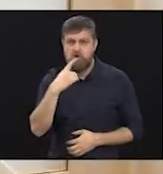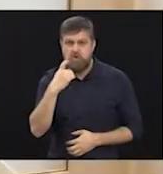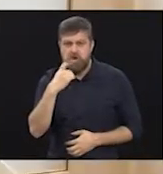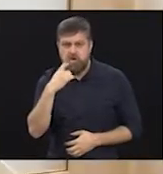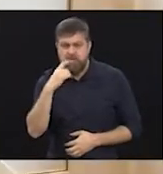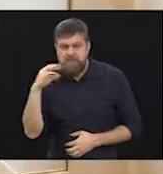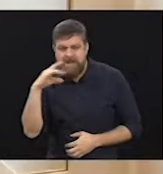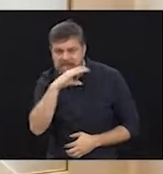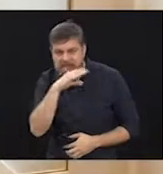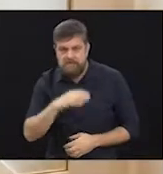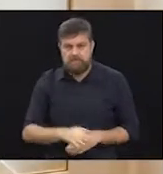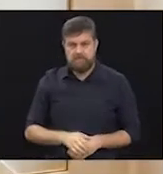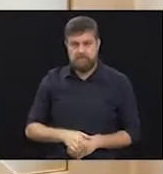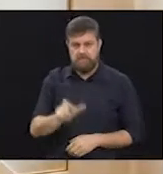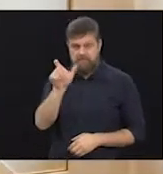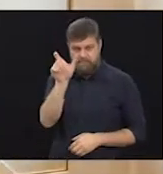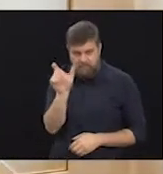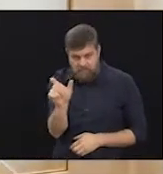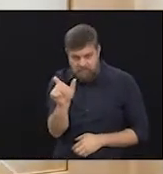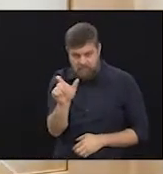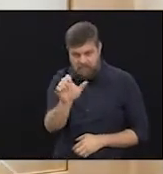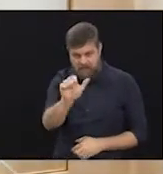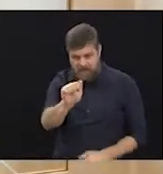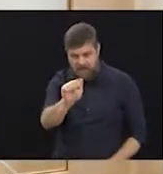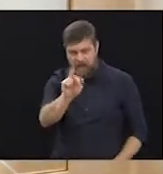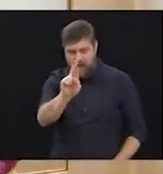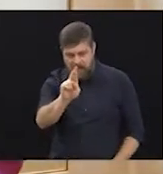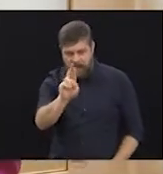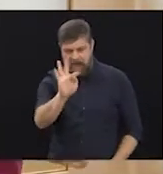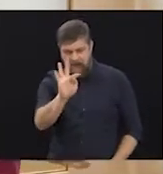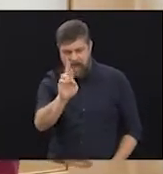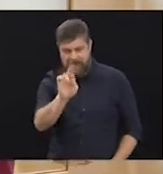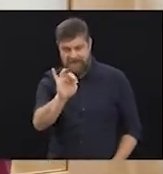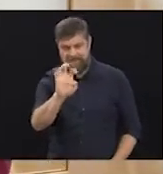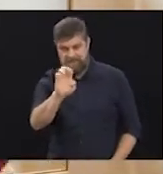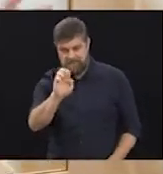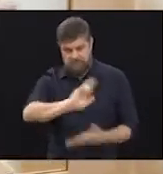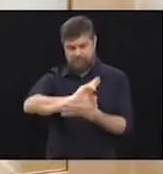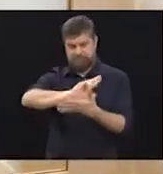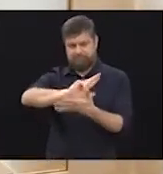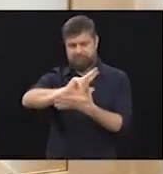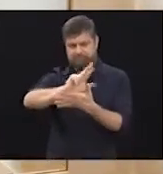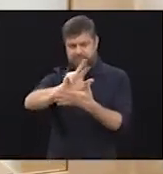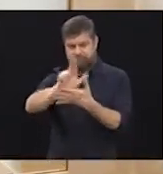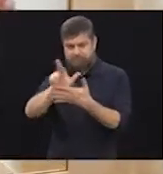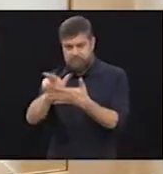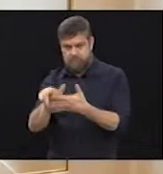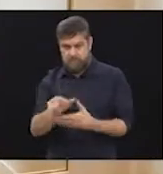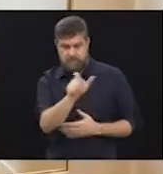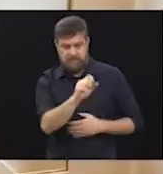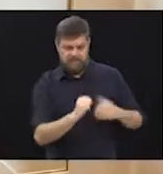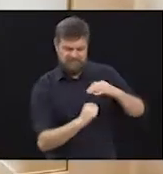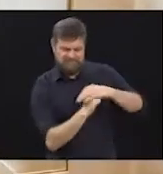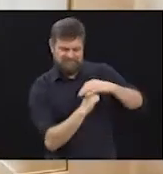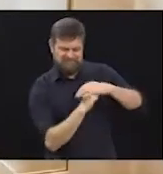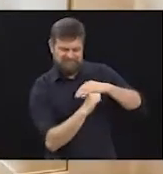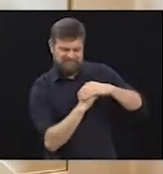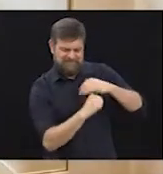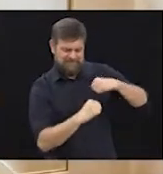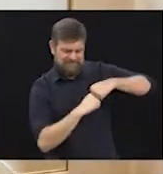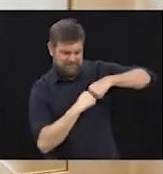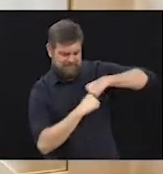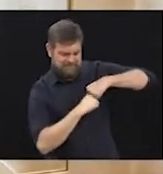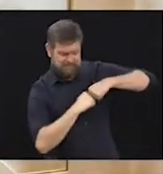Então, artrite tem várias vertentes e a artrose e a artrite, elas fazem